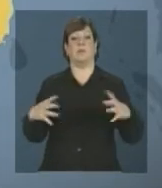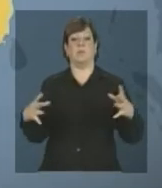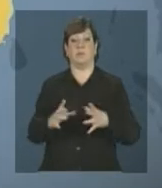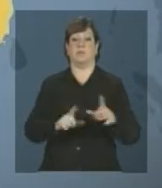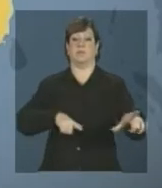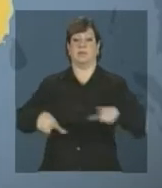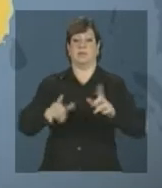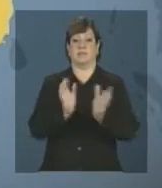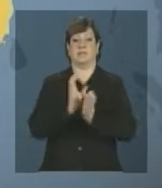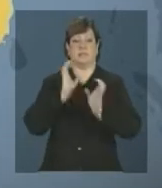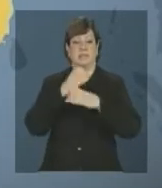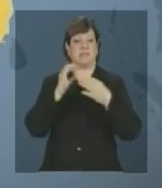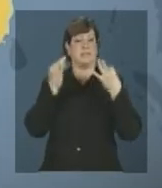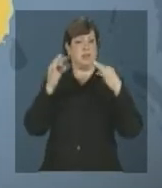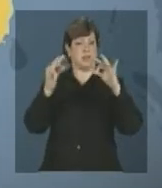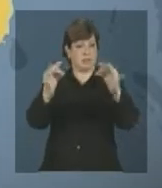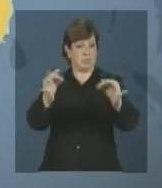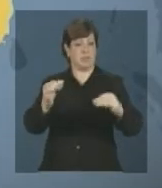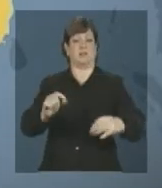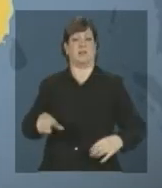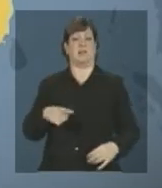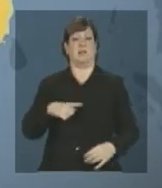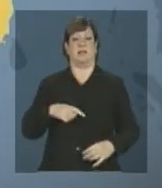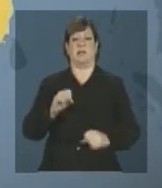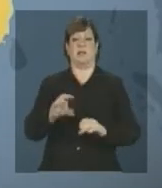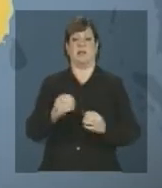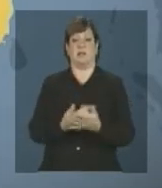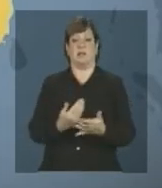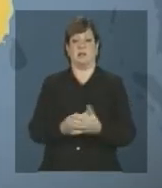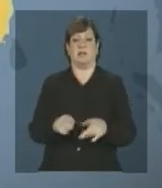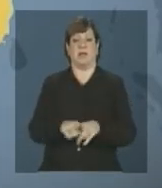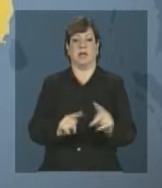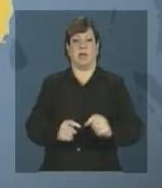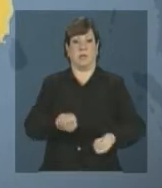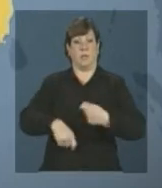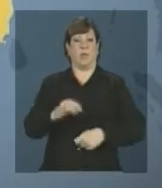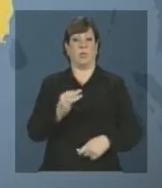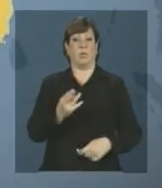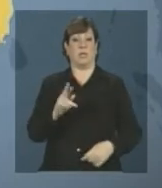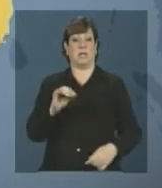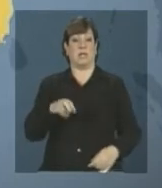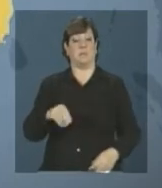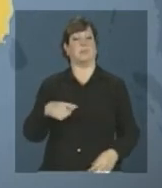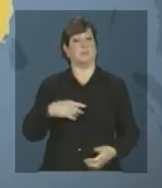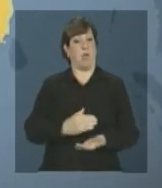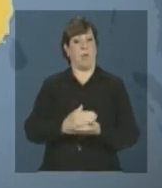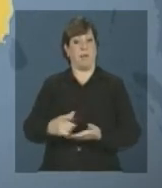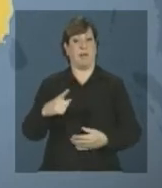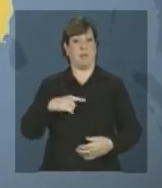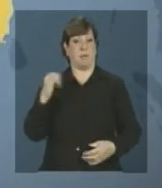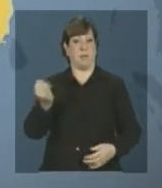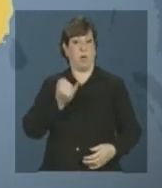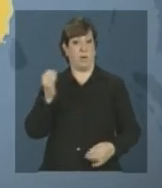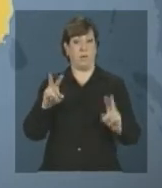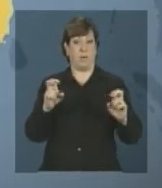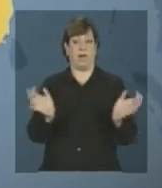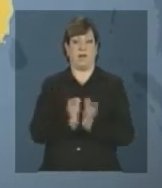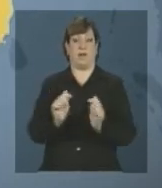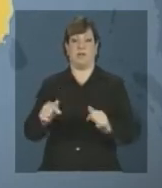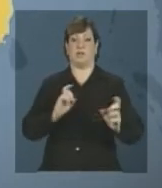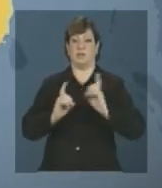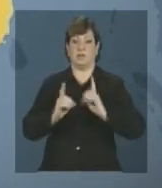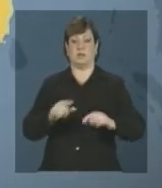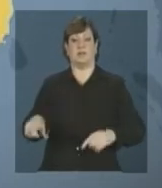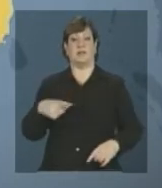nas áreas de ciência, tecnologia, educação e economia, o turismo passa a ter um papel importante nas discussões. De Nova